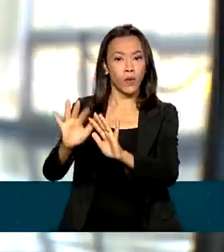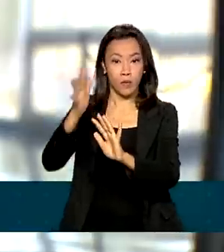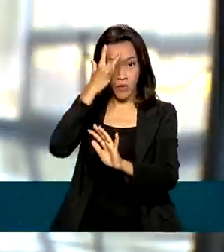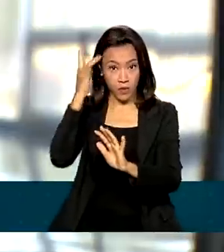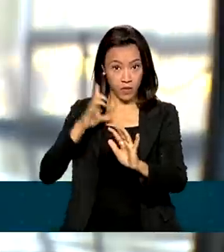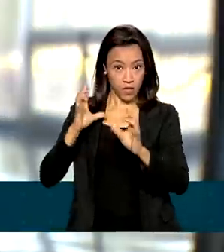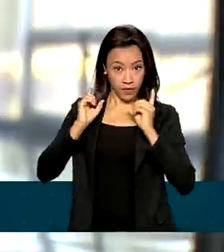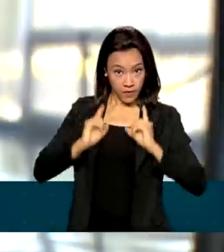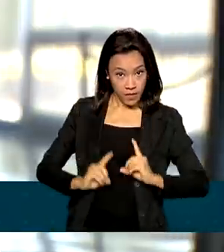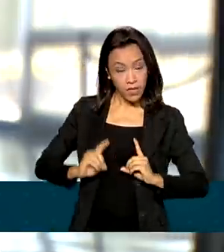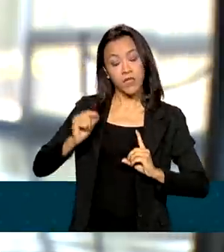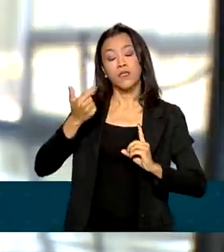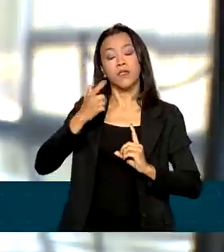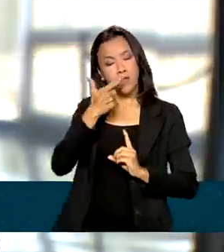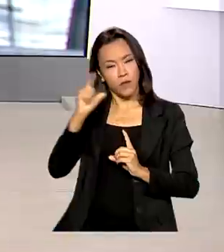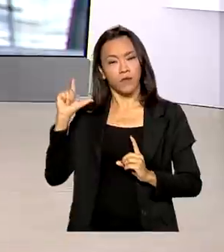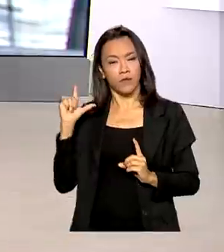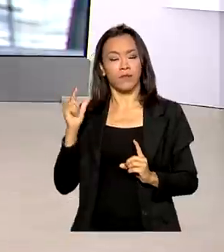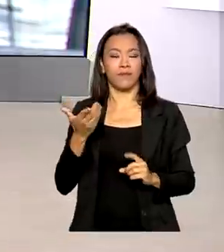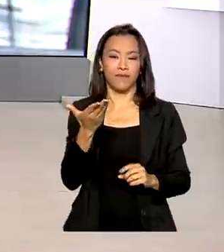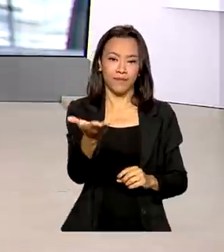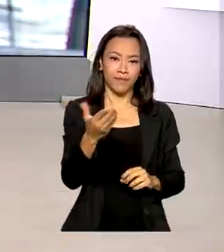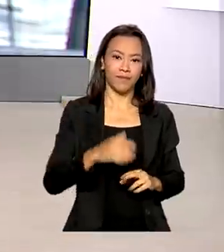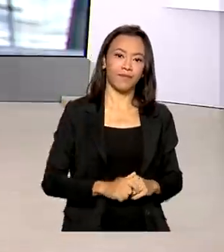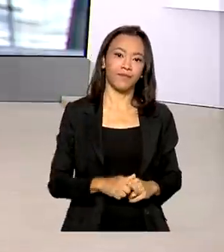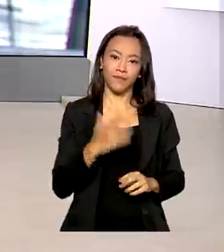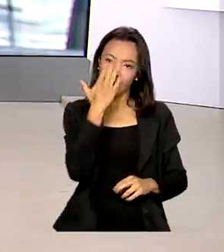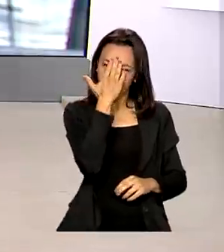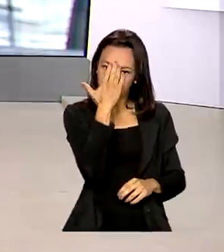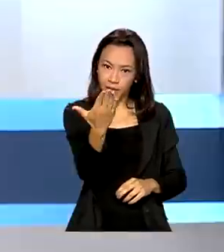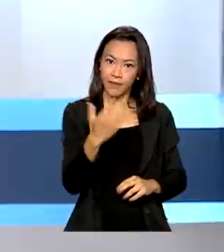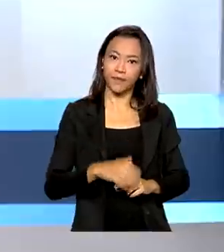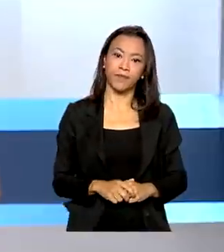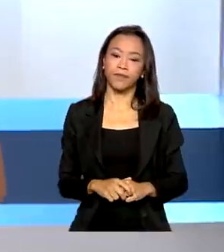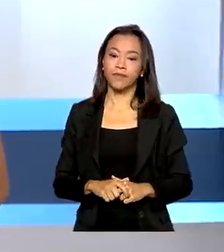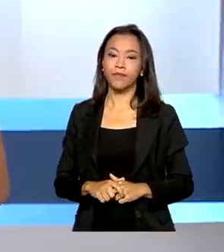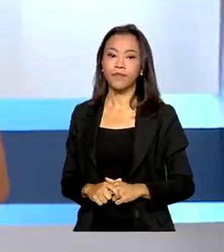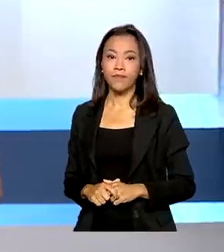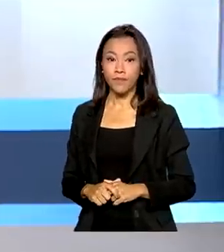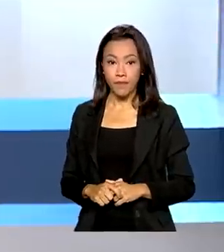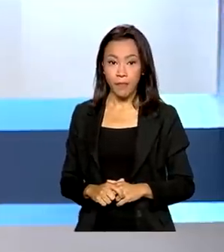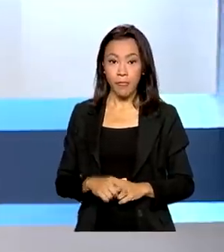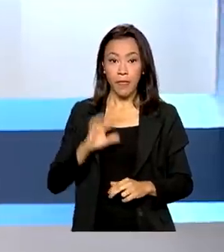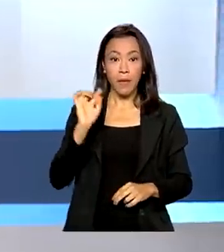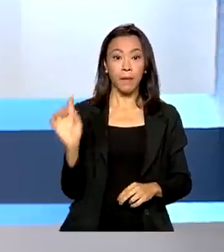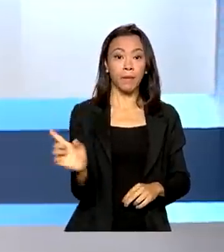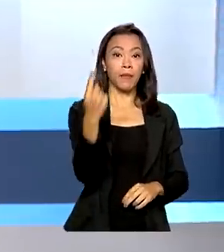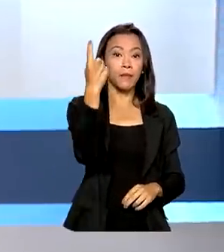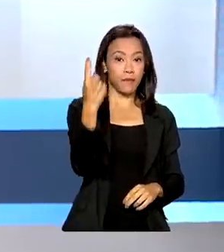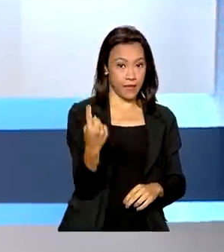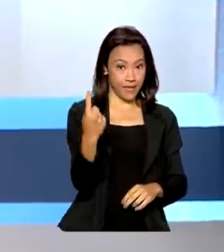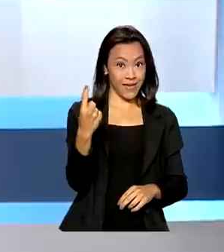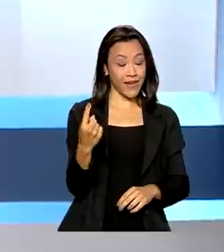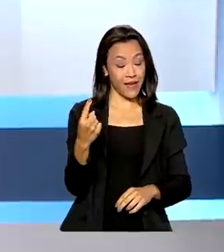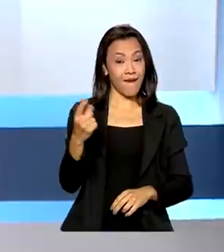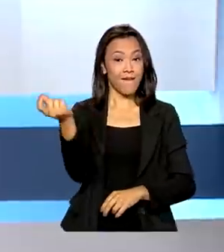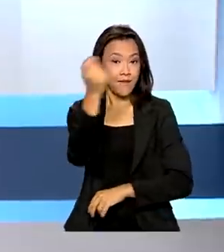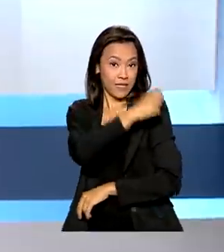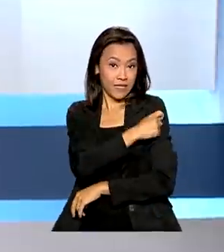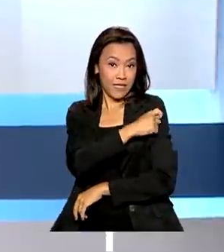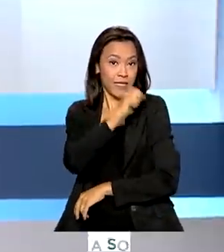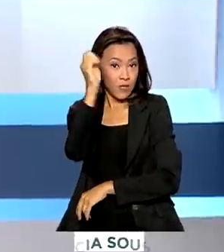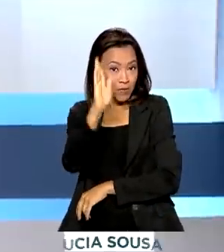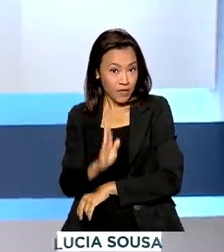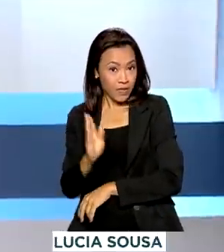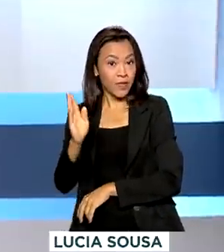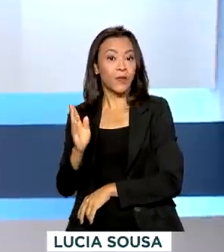deficiências e outros. É com você, Luciana. Obrigada, Glauco. E a primeira vacina brasileira contra a Covid